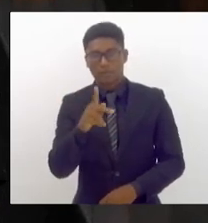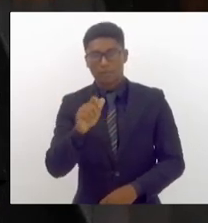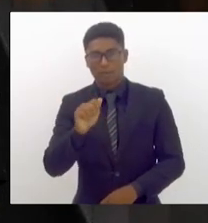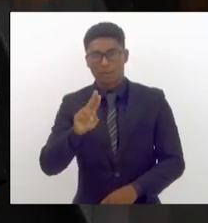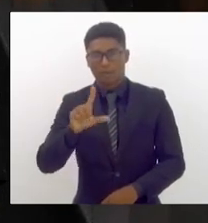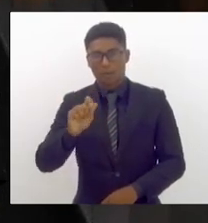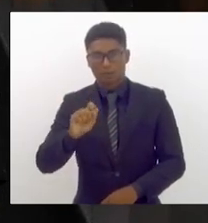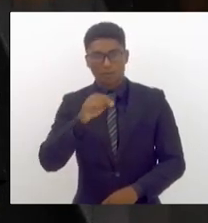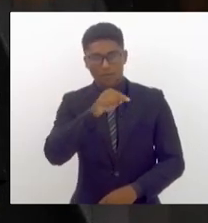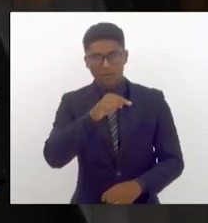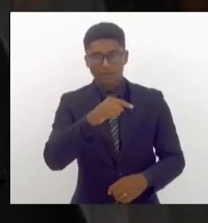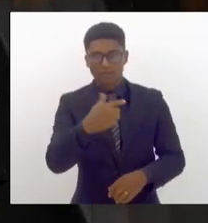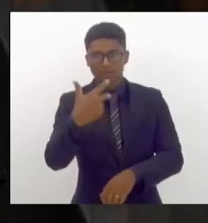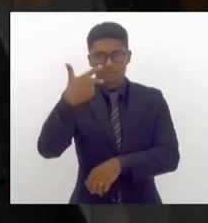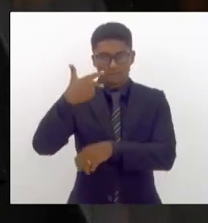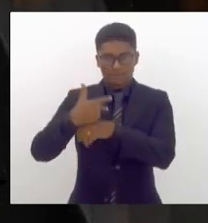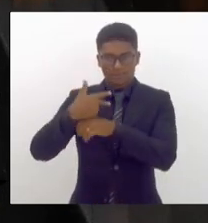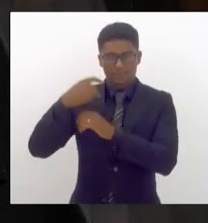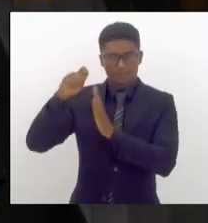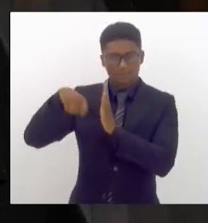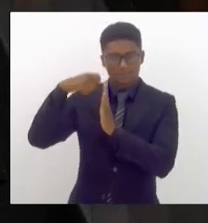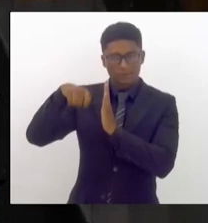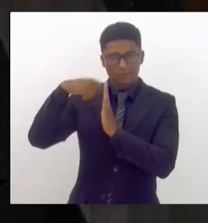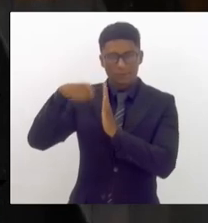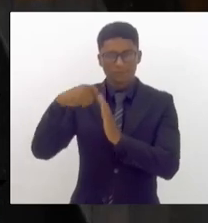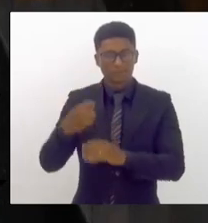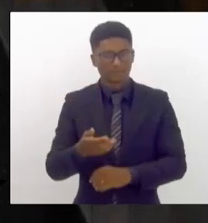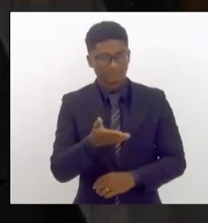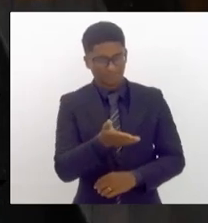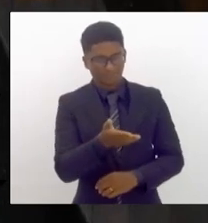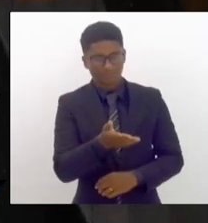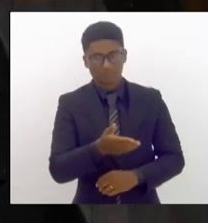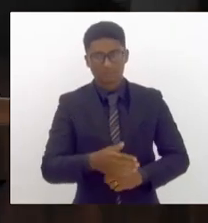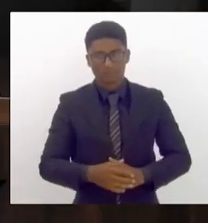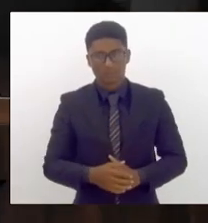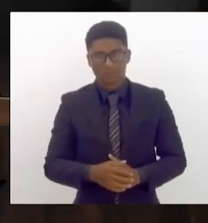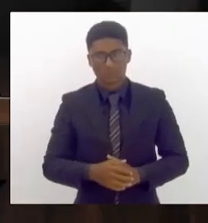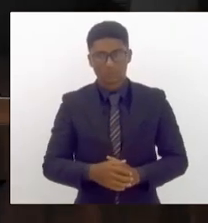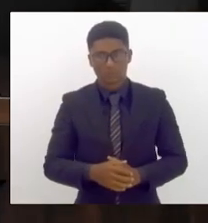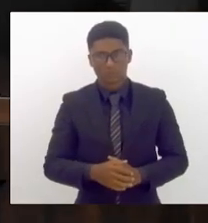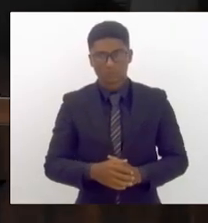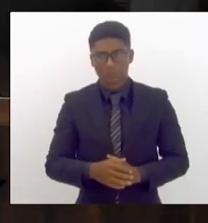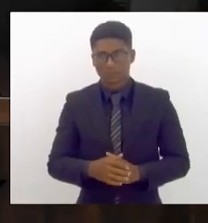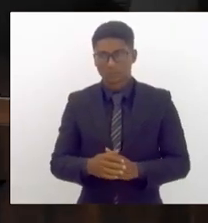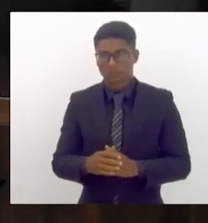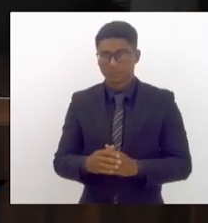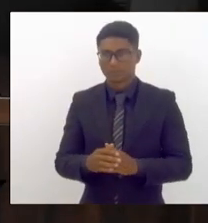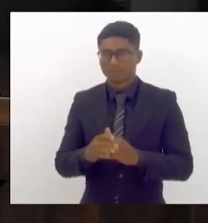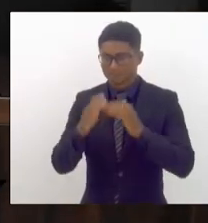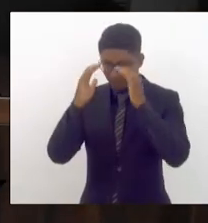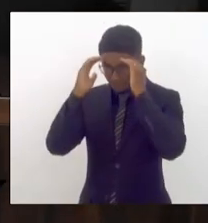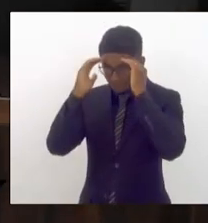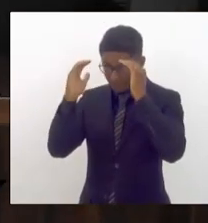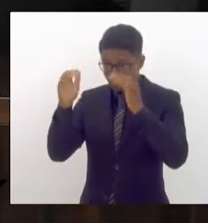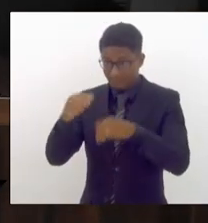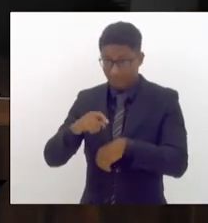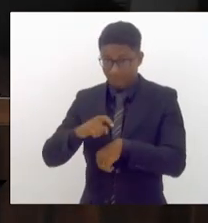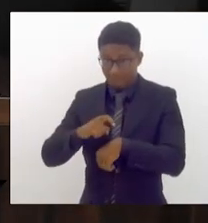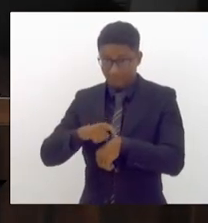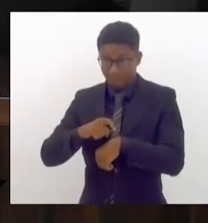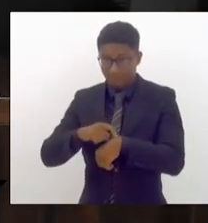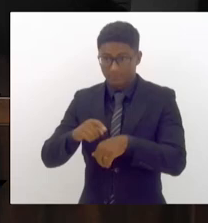filmar, que é uma pessoa... Deputado, com todo respeito, o seu tempo já está